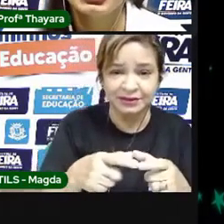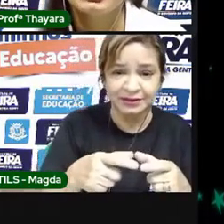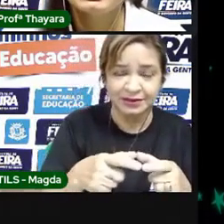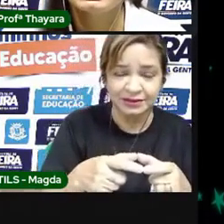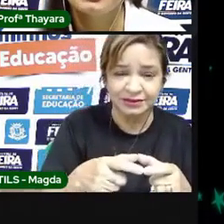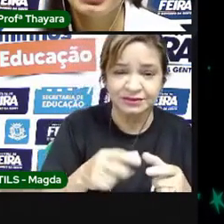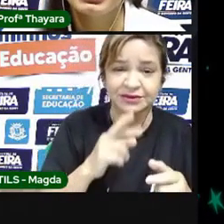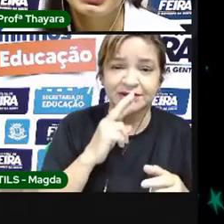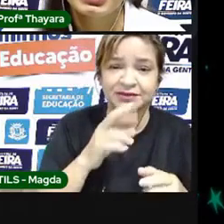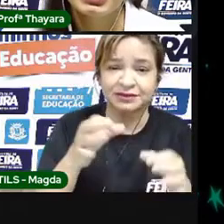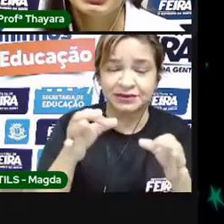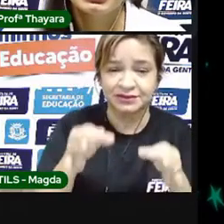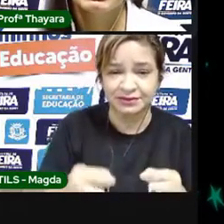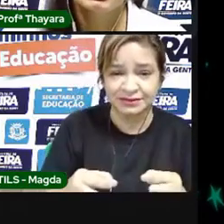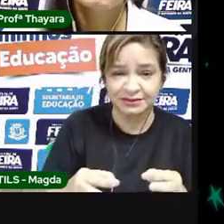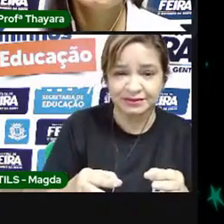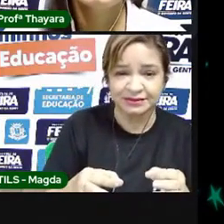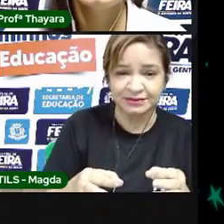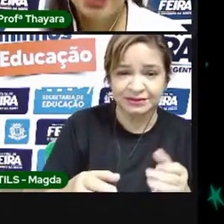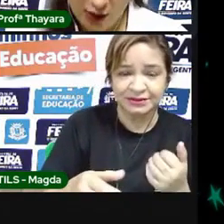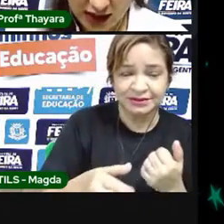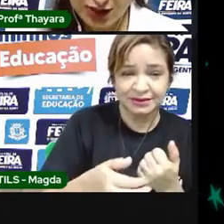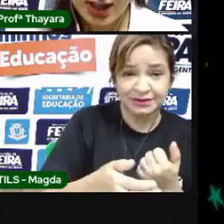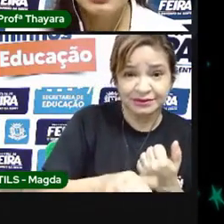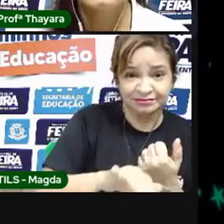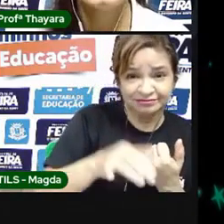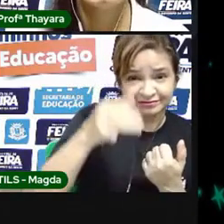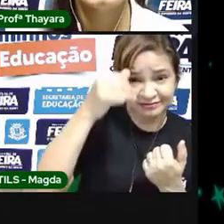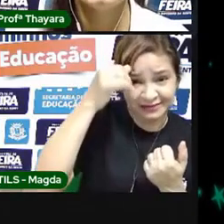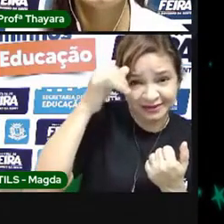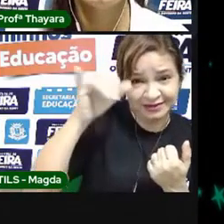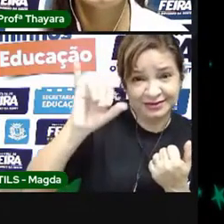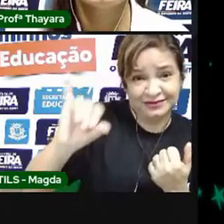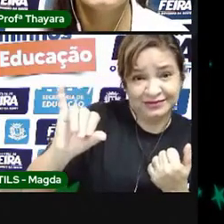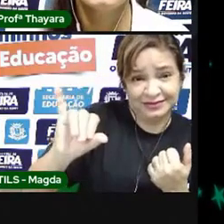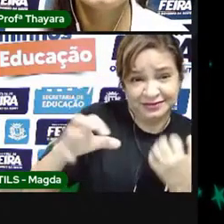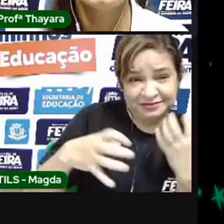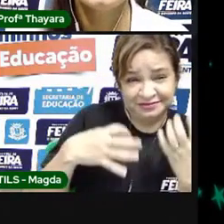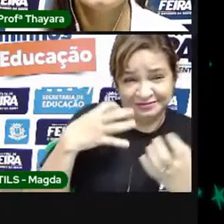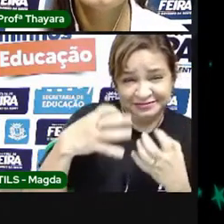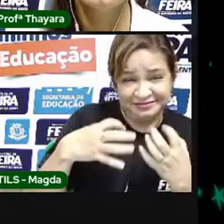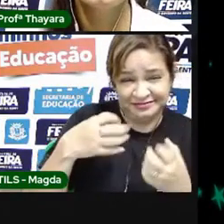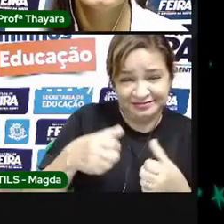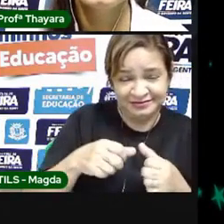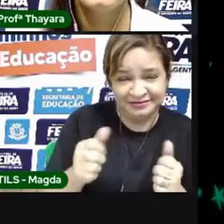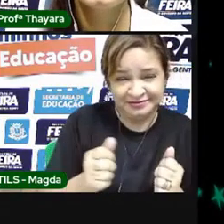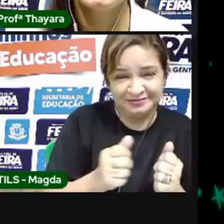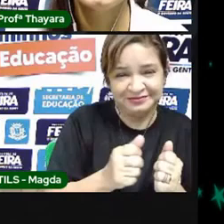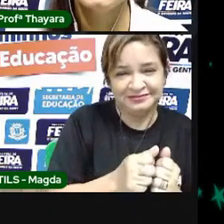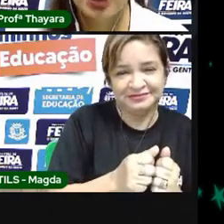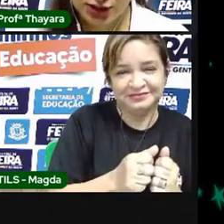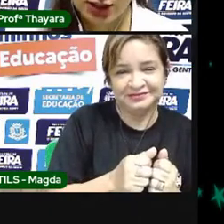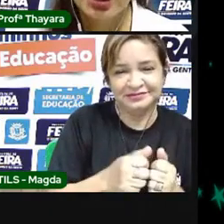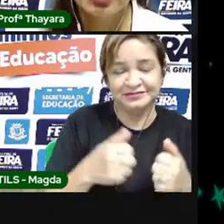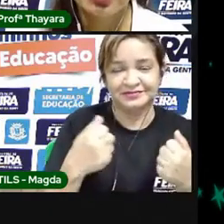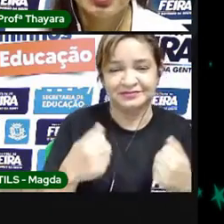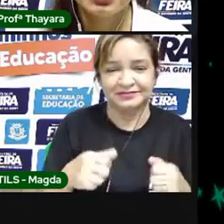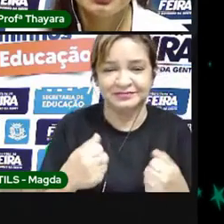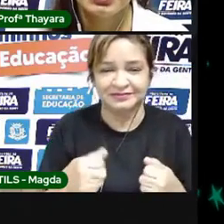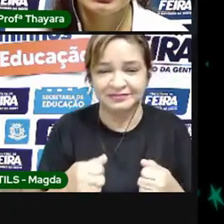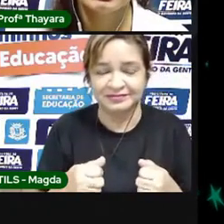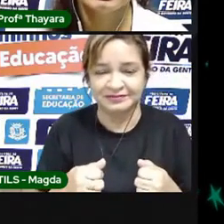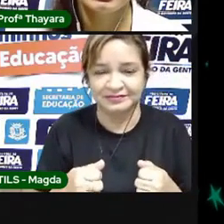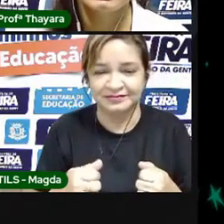monstrinhos que estão aí. Então, vamos dizer que eu acho que a resposta certa é troposfera. Eu vou tentar entrar na caixinha da